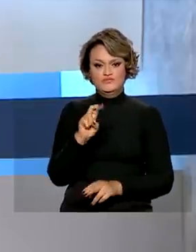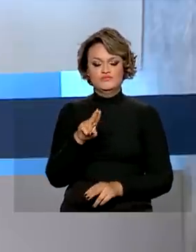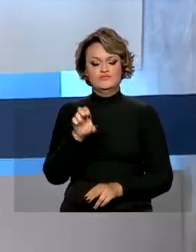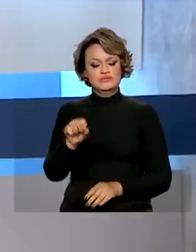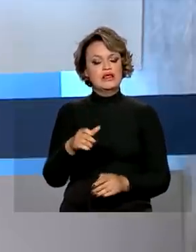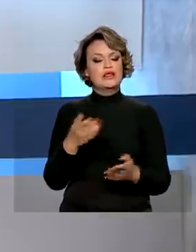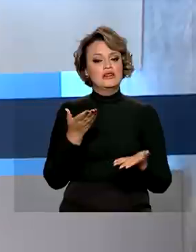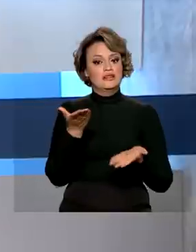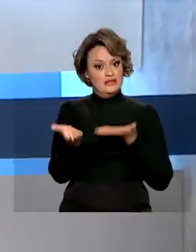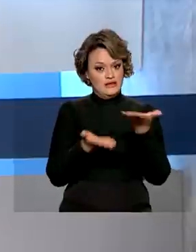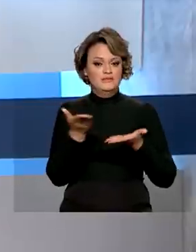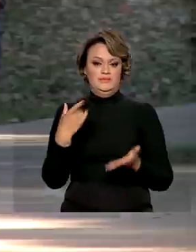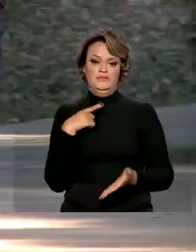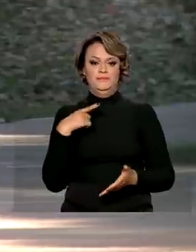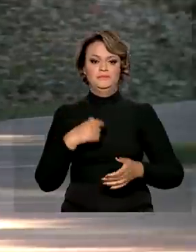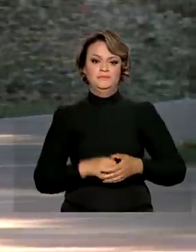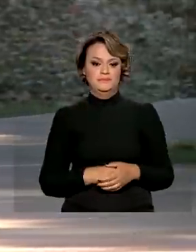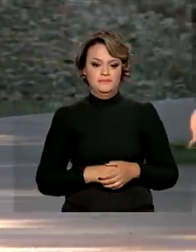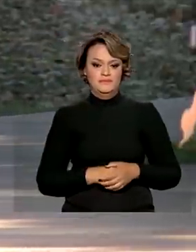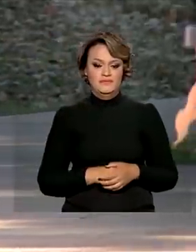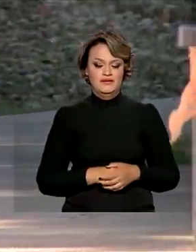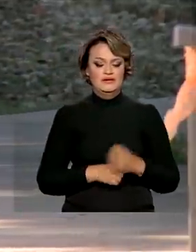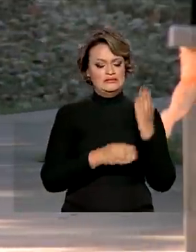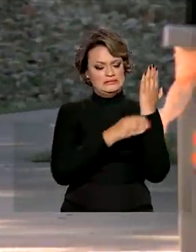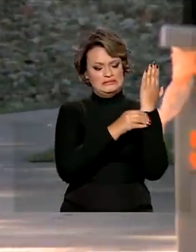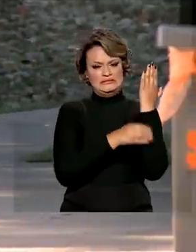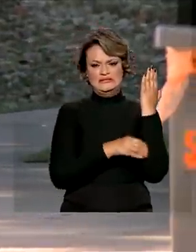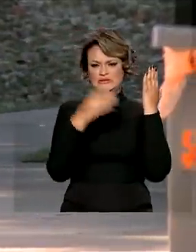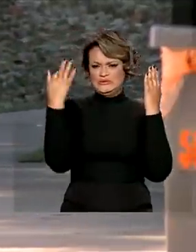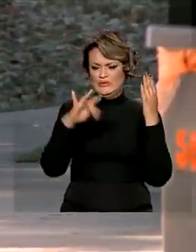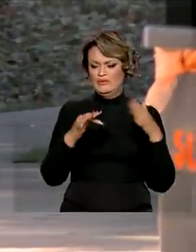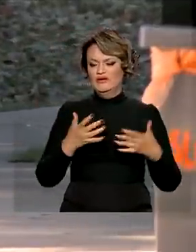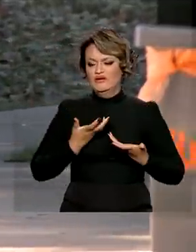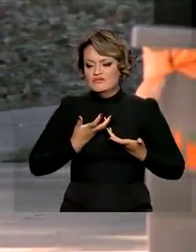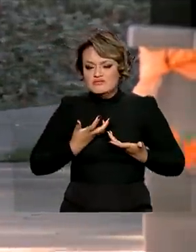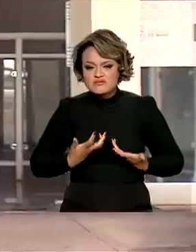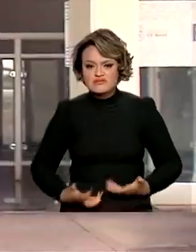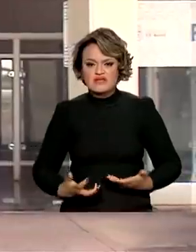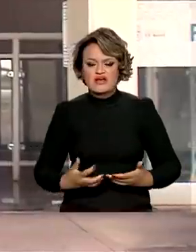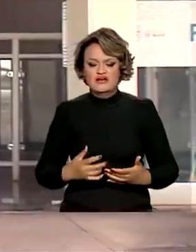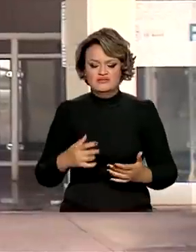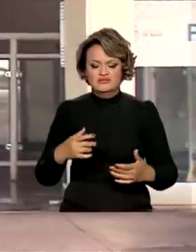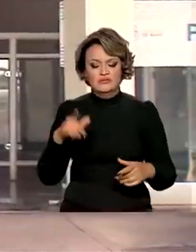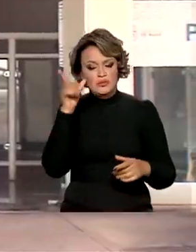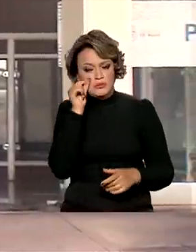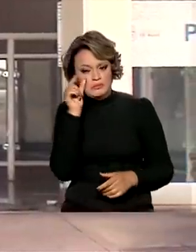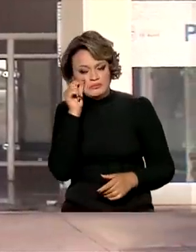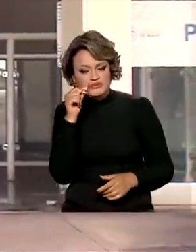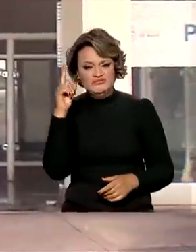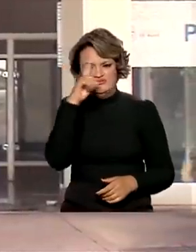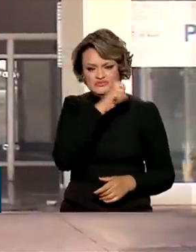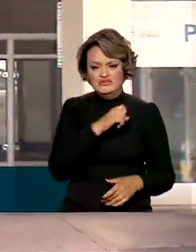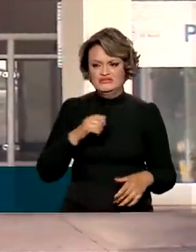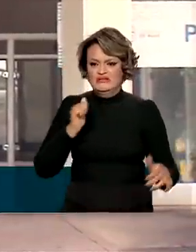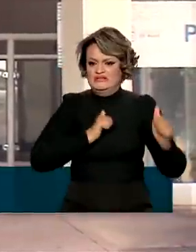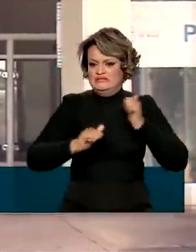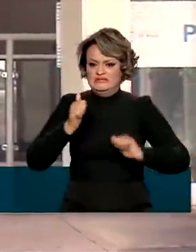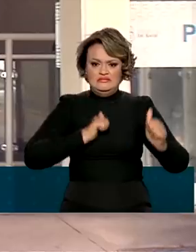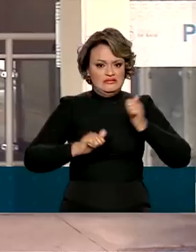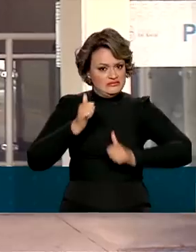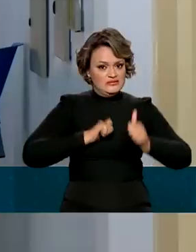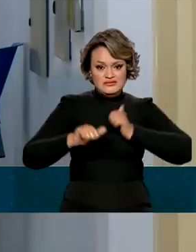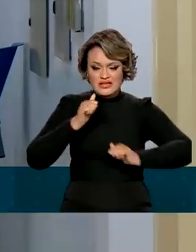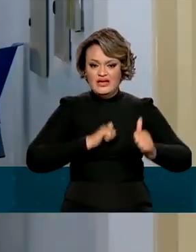tratamento especializado. Dores pelo corpo, cansaço, distúrbios do sono, ansiedade e